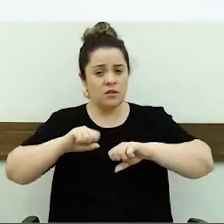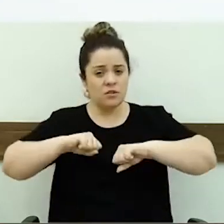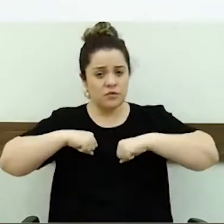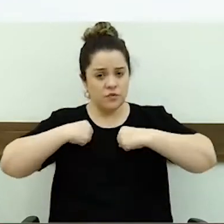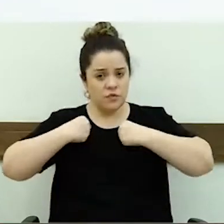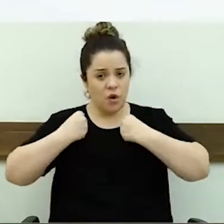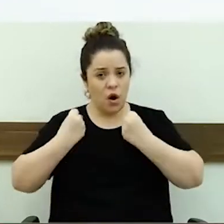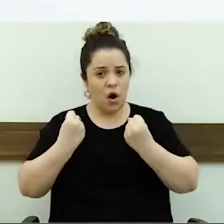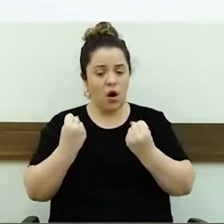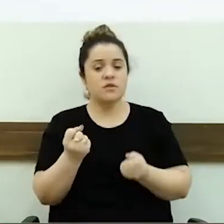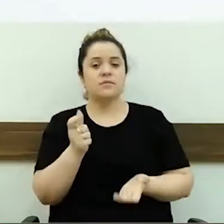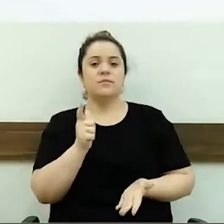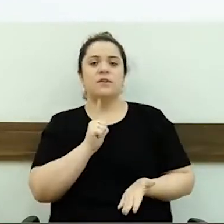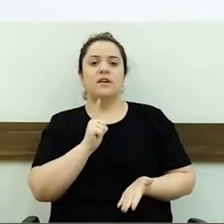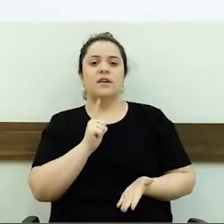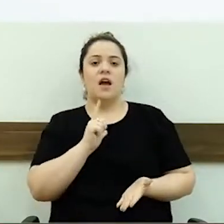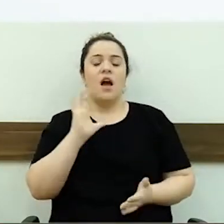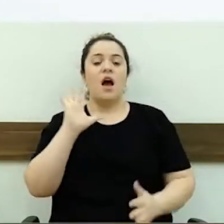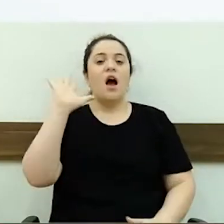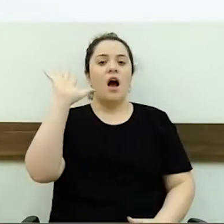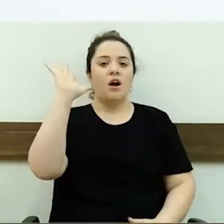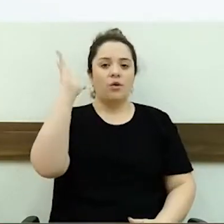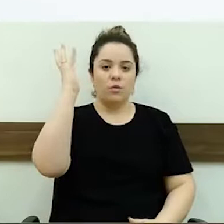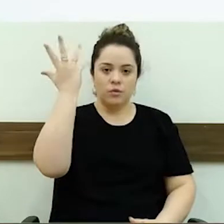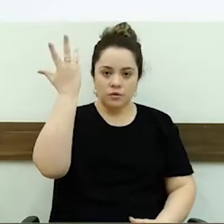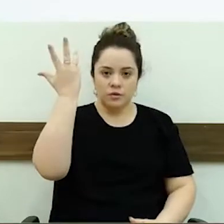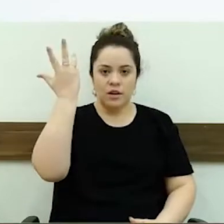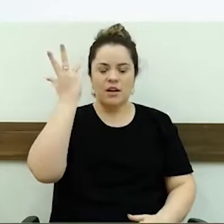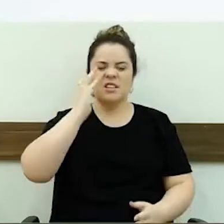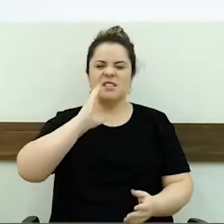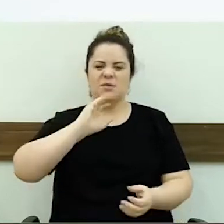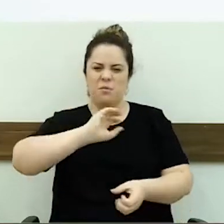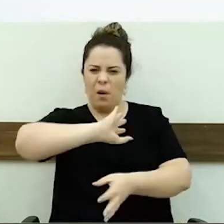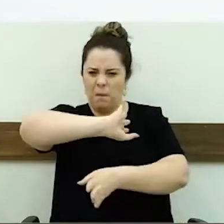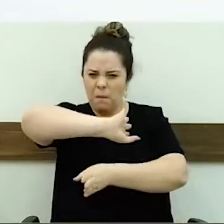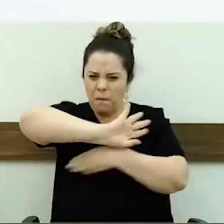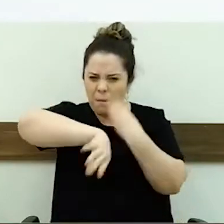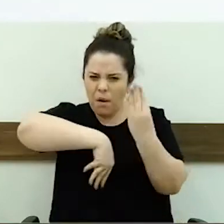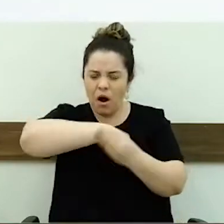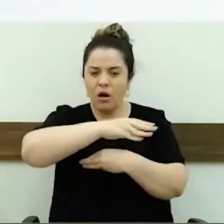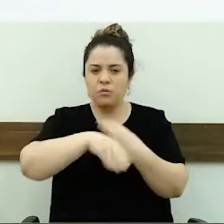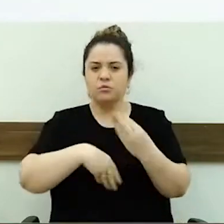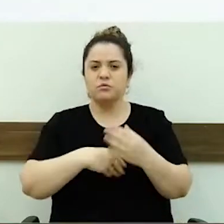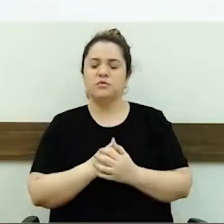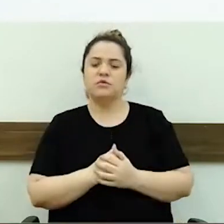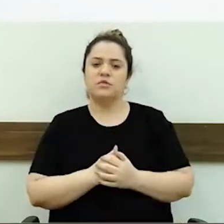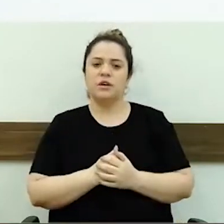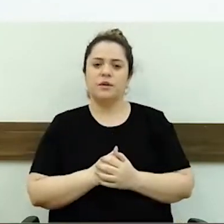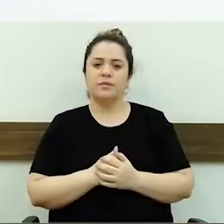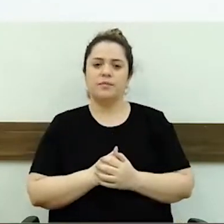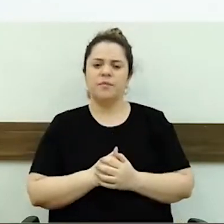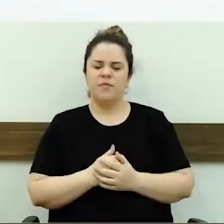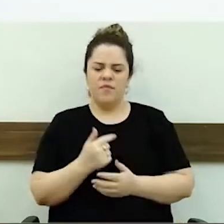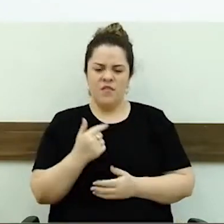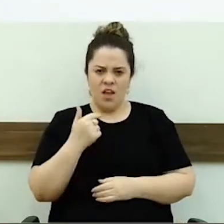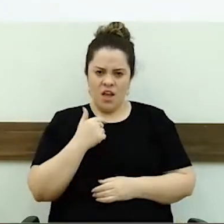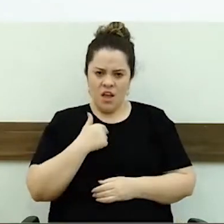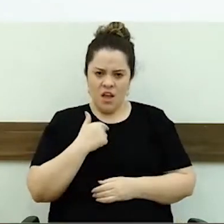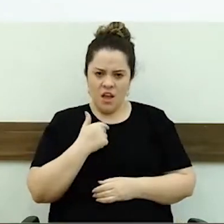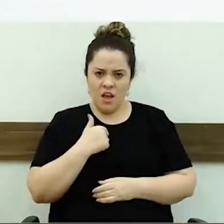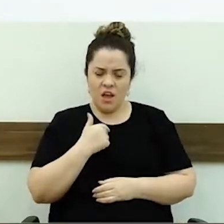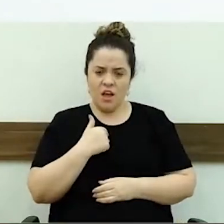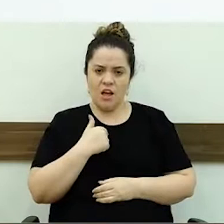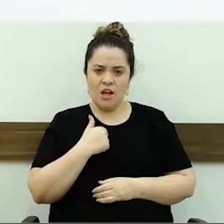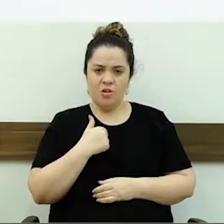coisas, acontece uma anarquia desta? Eu não compactuo com